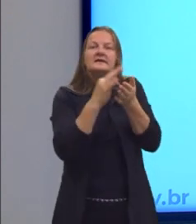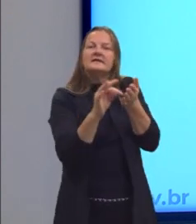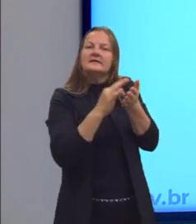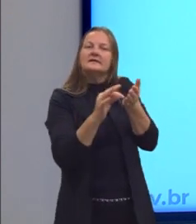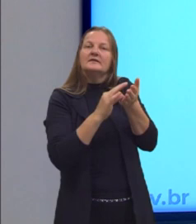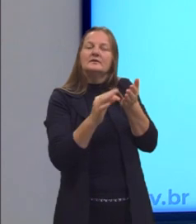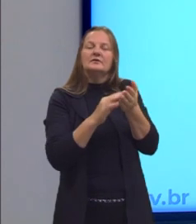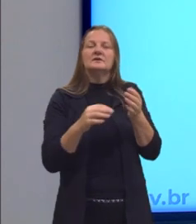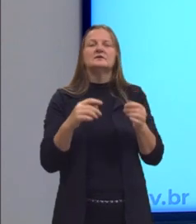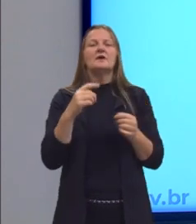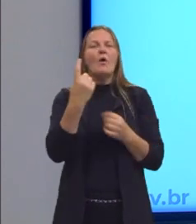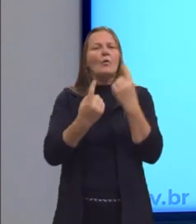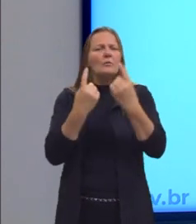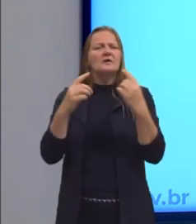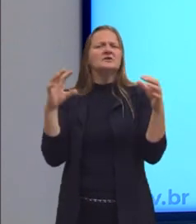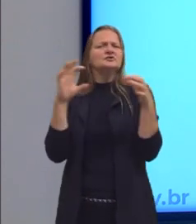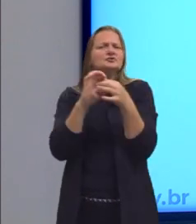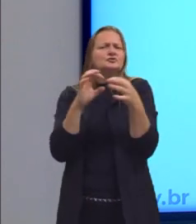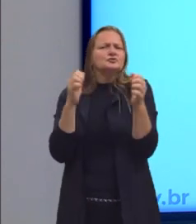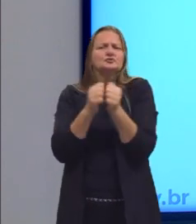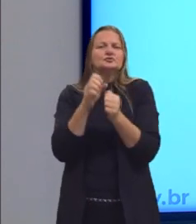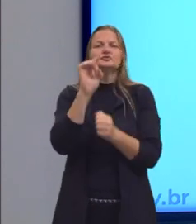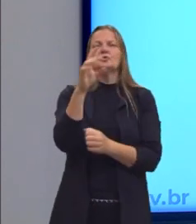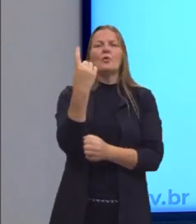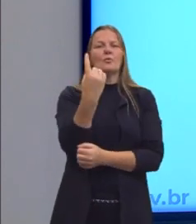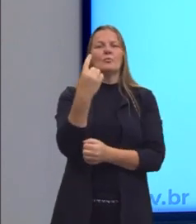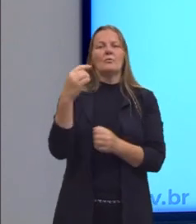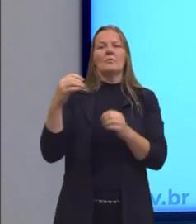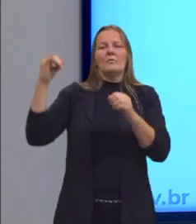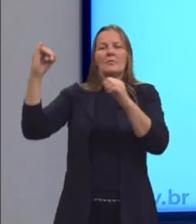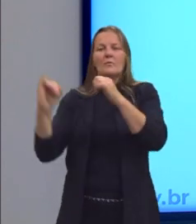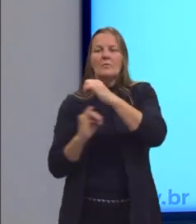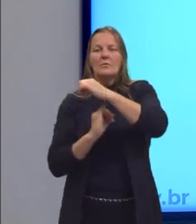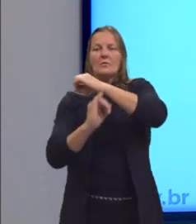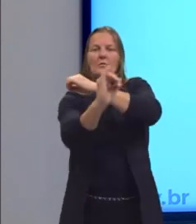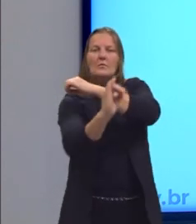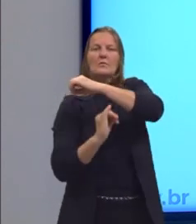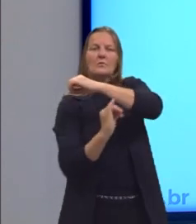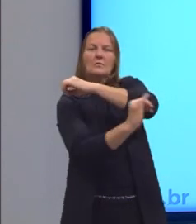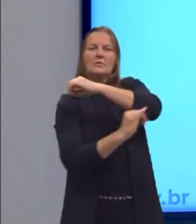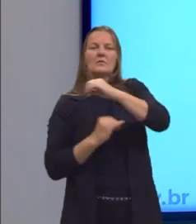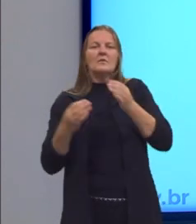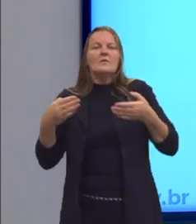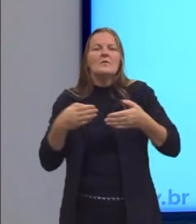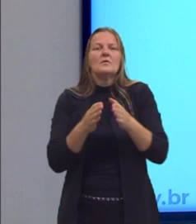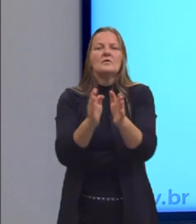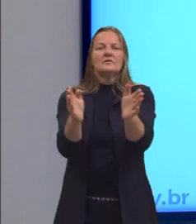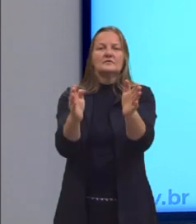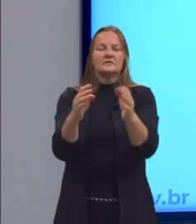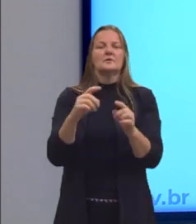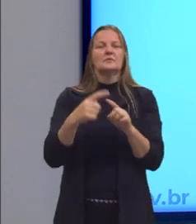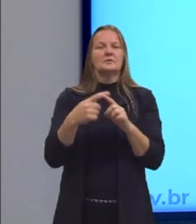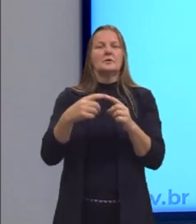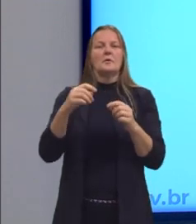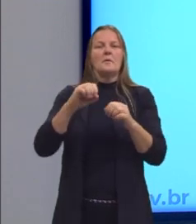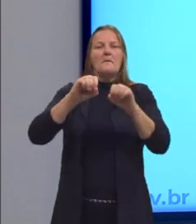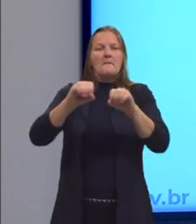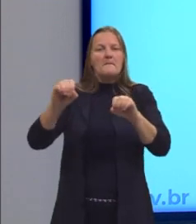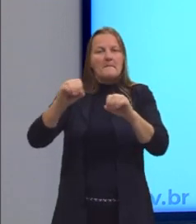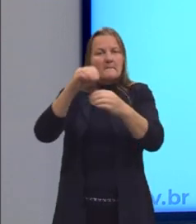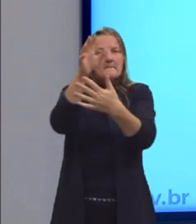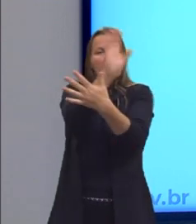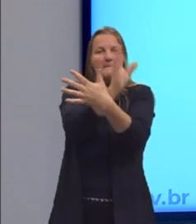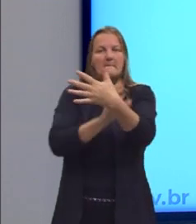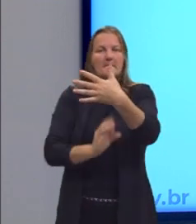tentam juntar todas, que dizem que não teve só uma onda migratória, então, pode ter vindo pelo Estreito de Bering, pode ter vindo pelo Pacífico,